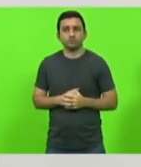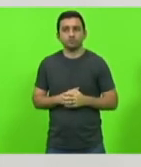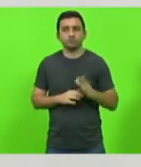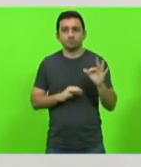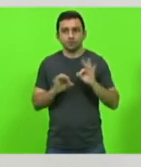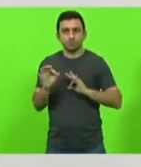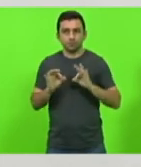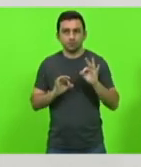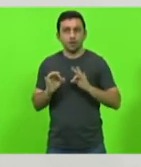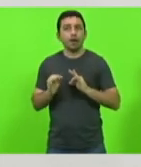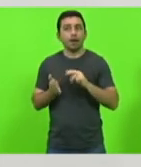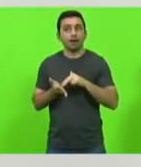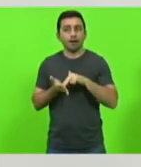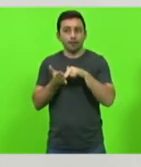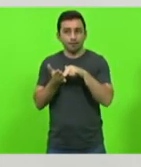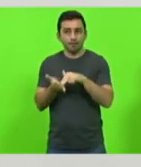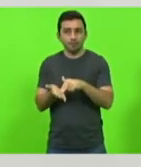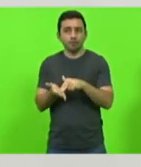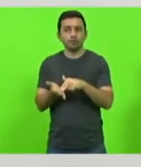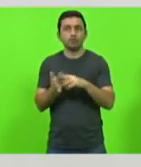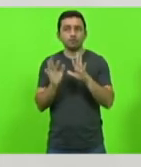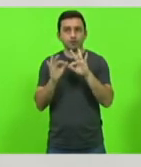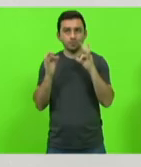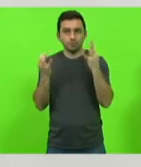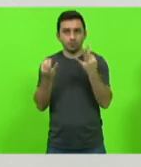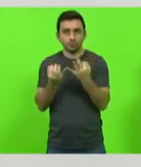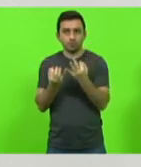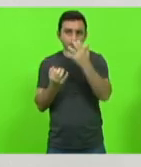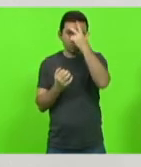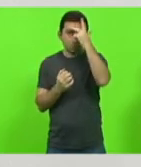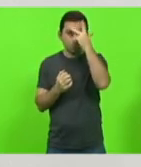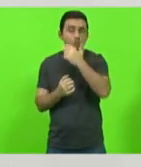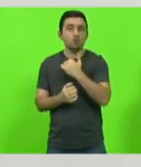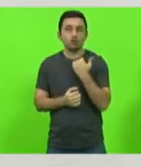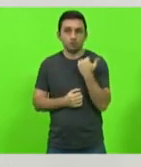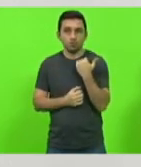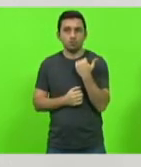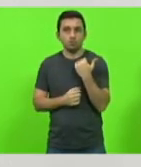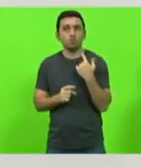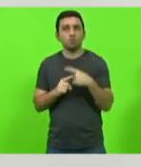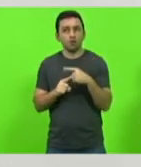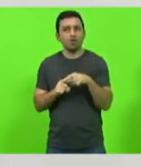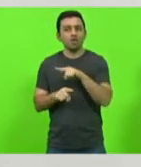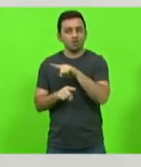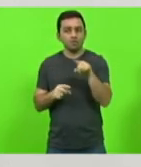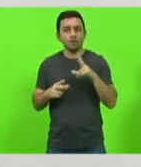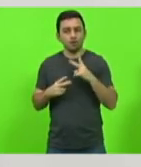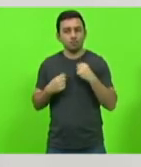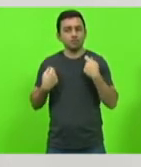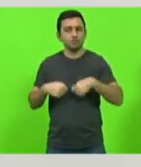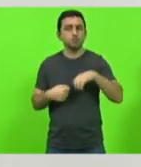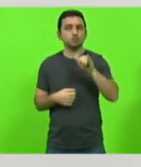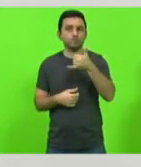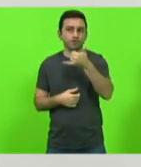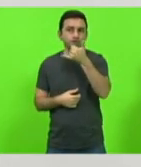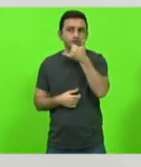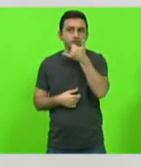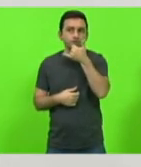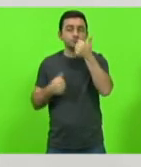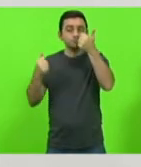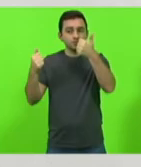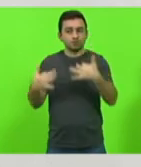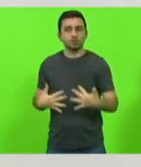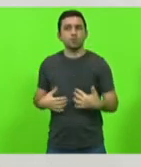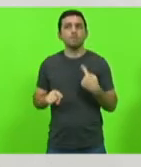bela cartinha mandem para os familiares do falecido pescador que esses merecem uma justificativa uma explicação